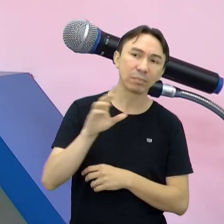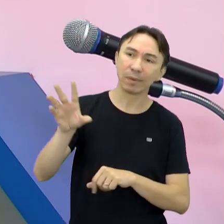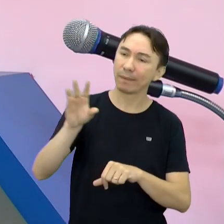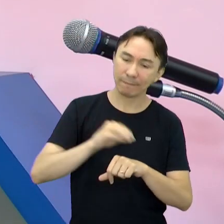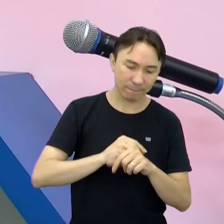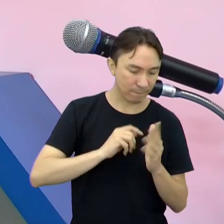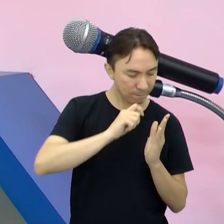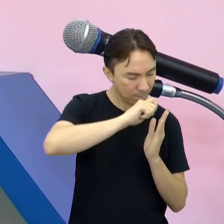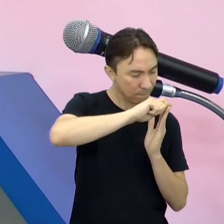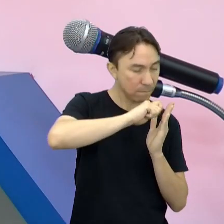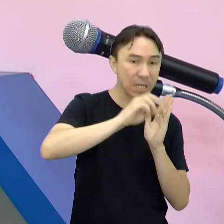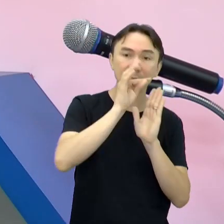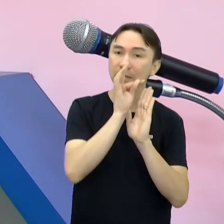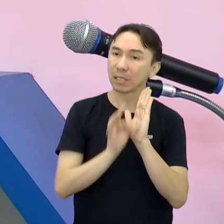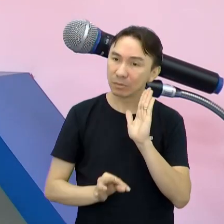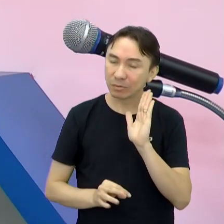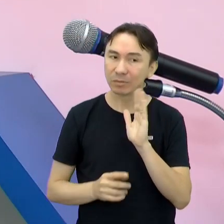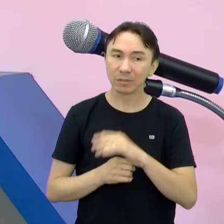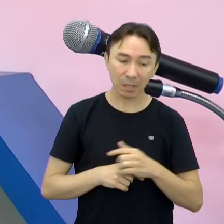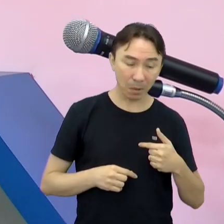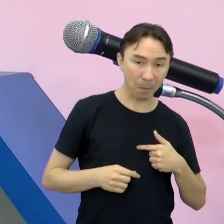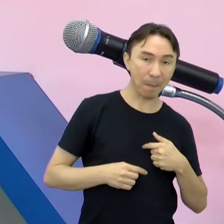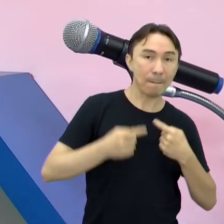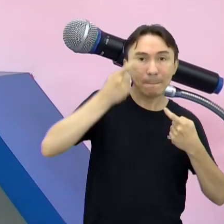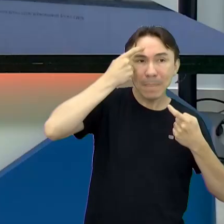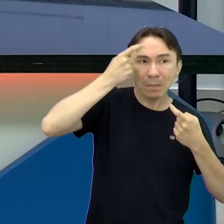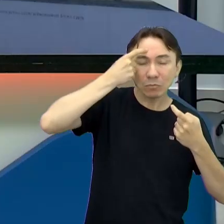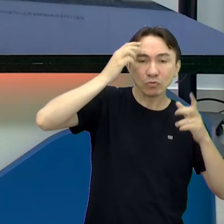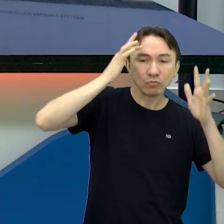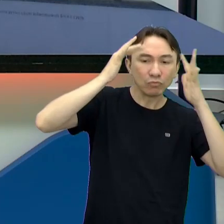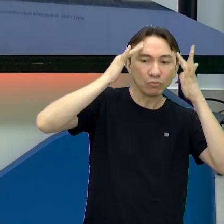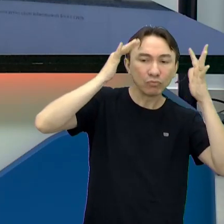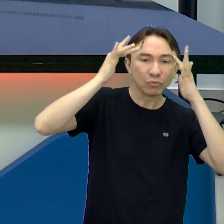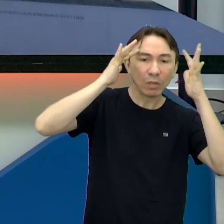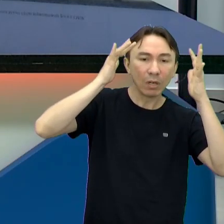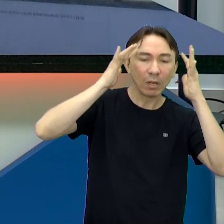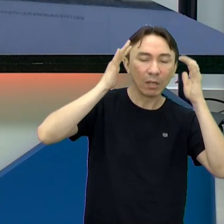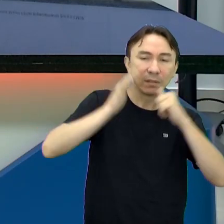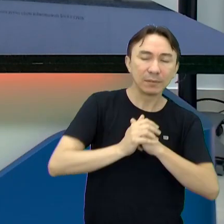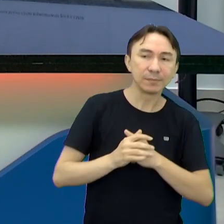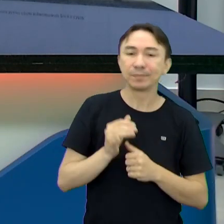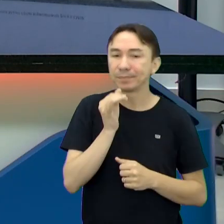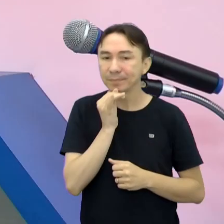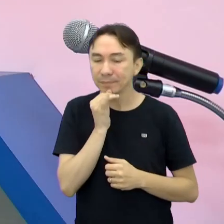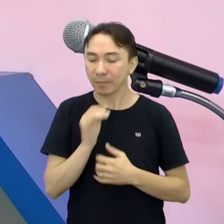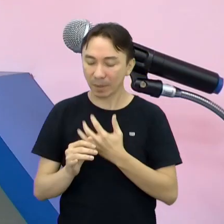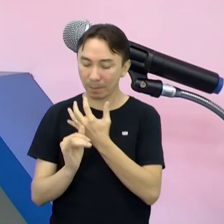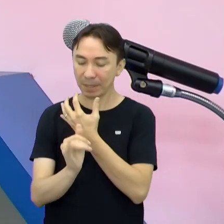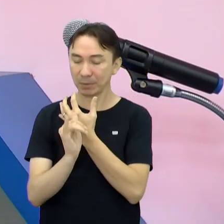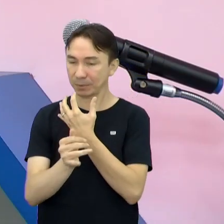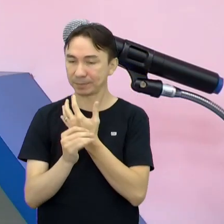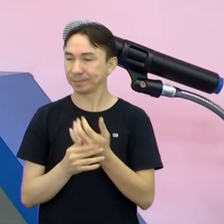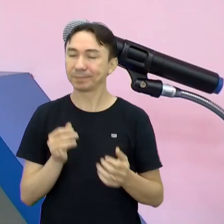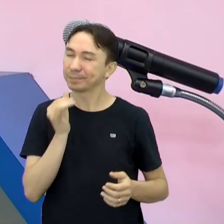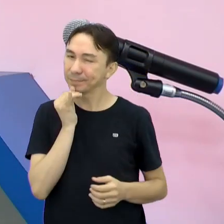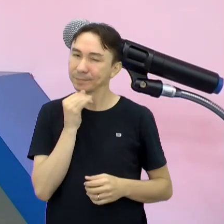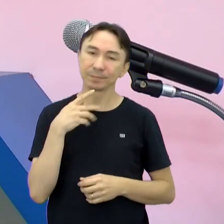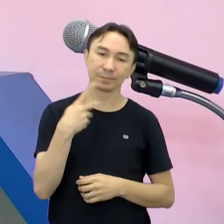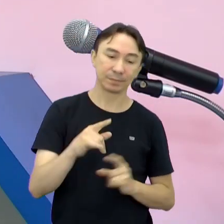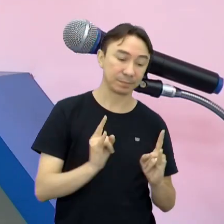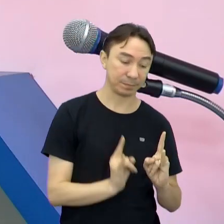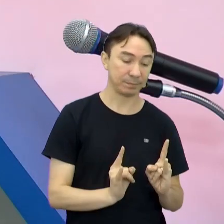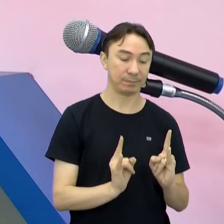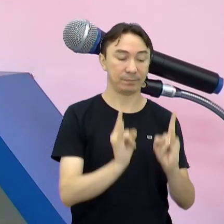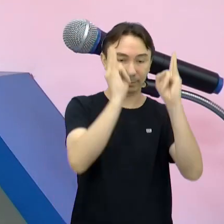traduz o que a gente normalmente pensa Porque o cronista o que ele faz É o que normalmente a gente pensa Por exemplo, você está no seu condomínio E aí tem uma